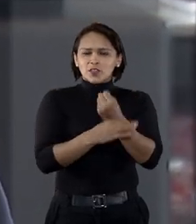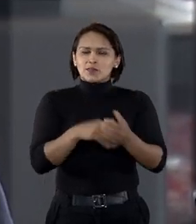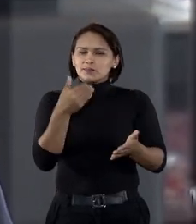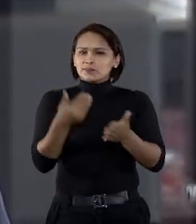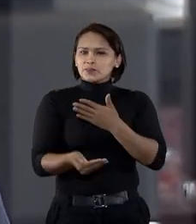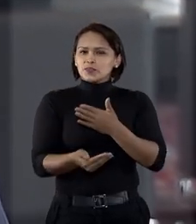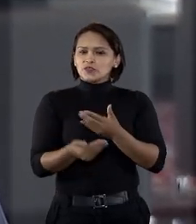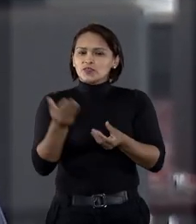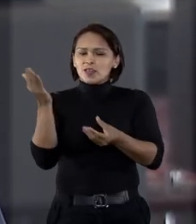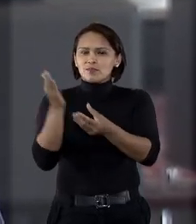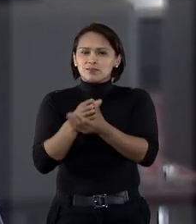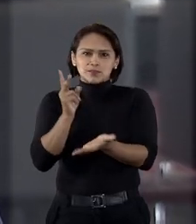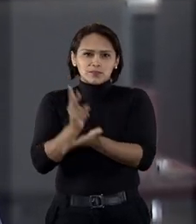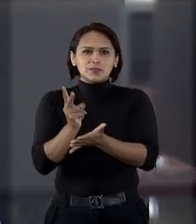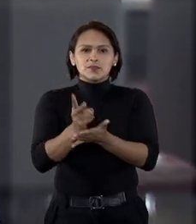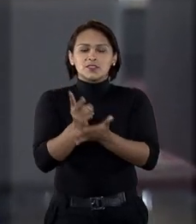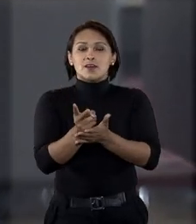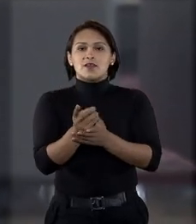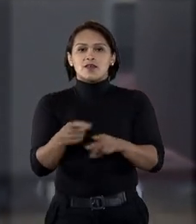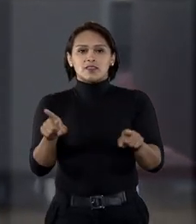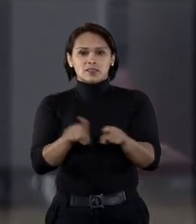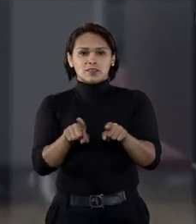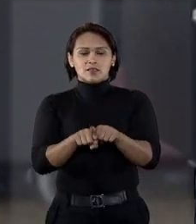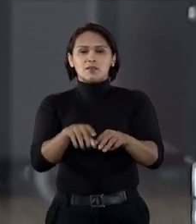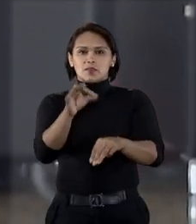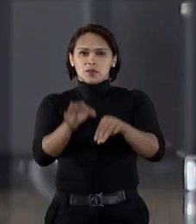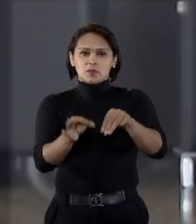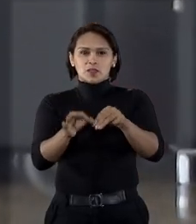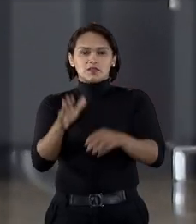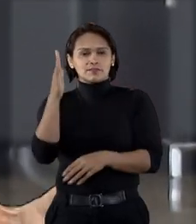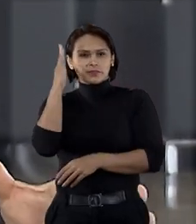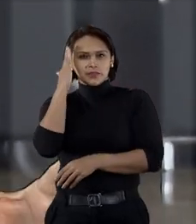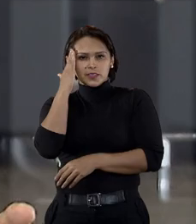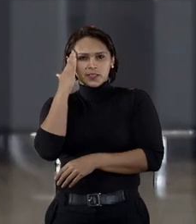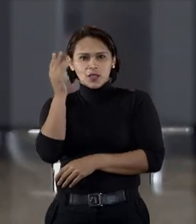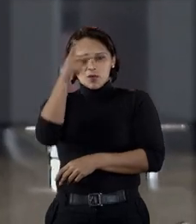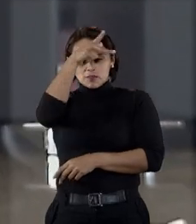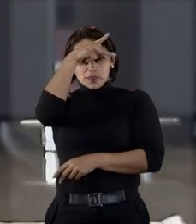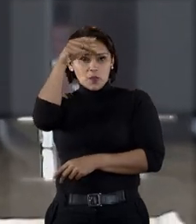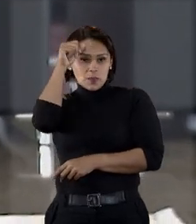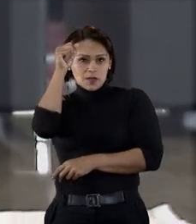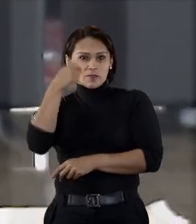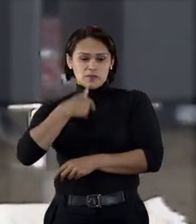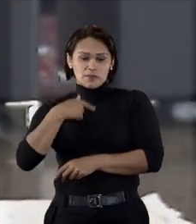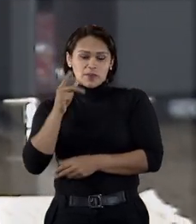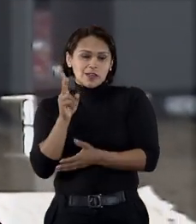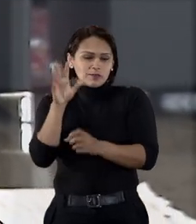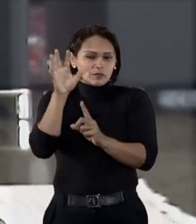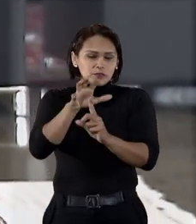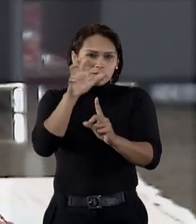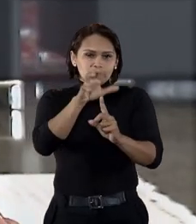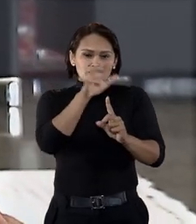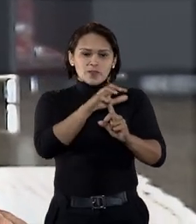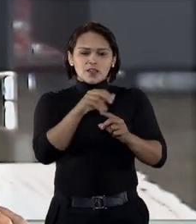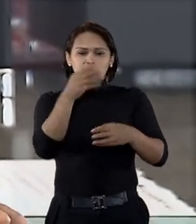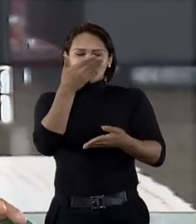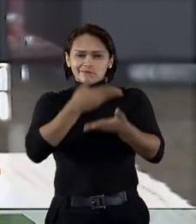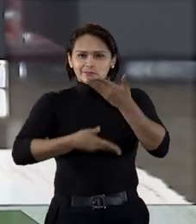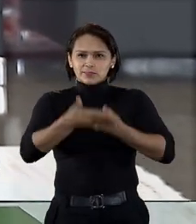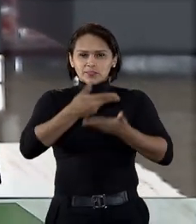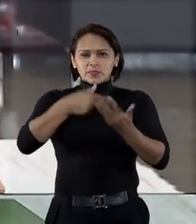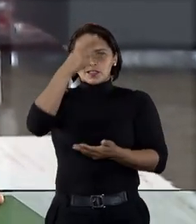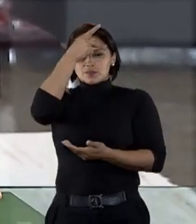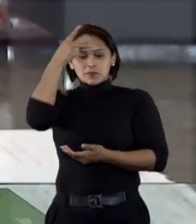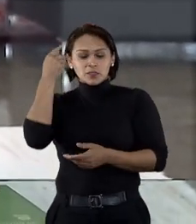prejudicar a instrução processual. Além disso, o ministro considerou que, no exercício do cargo, o prefeito exerce influência sobre as